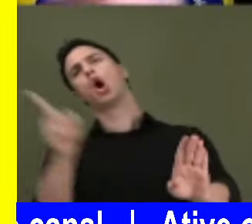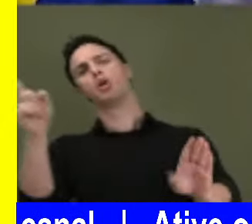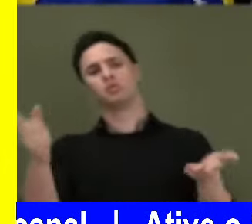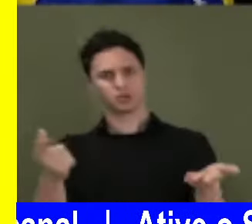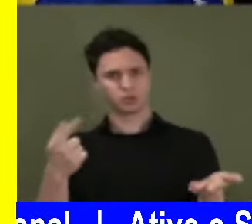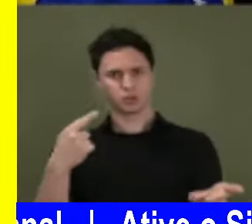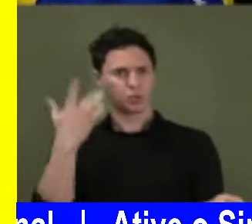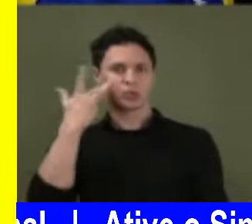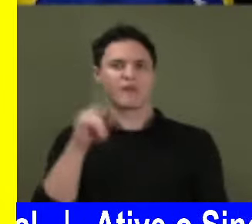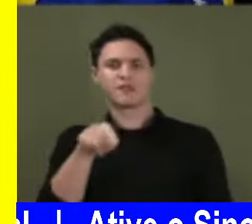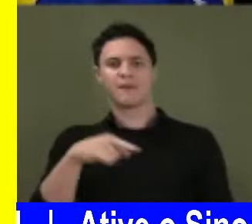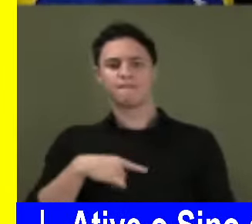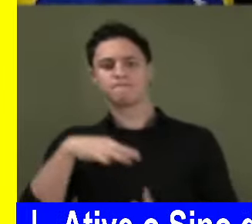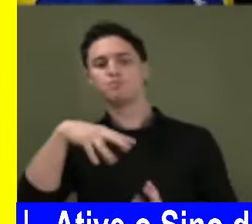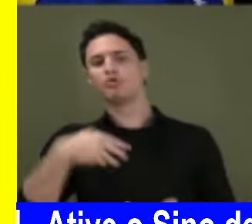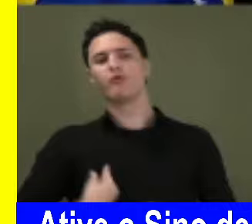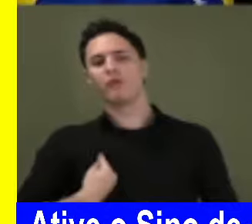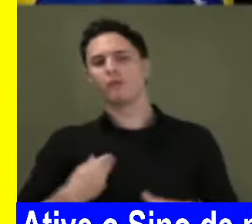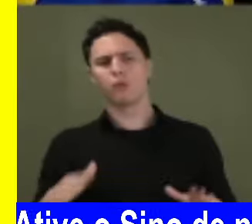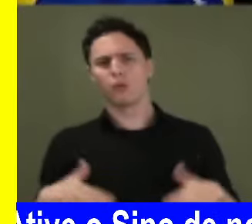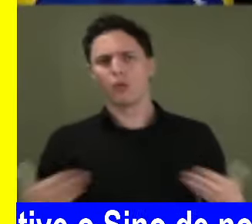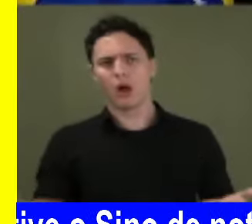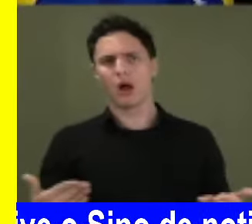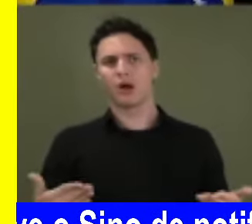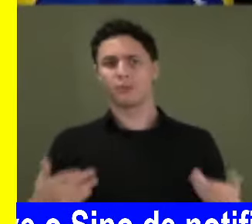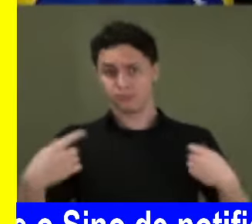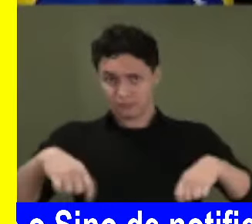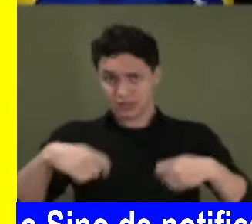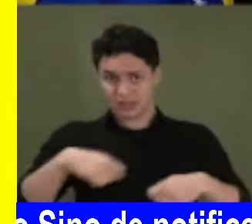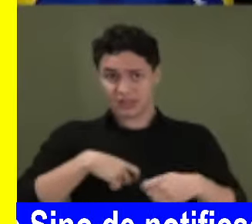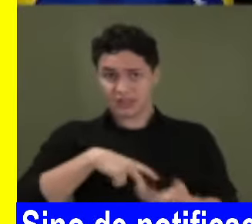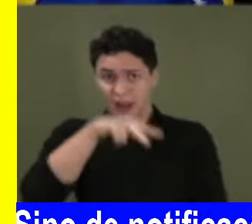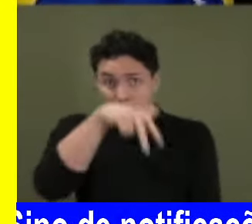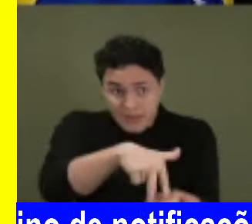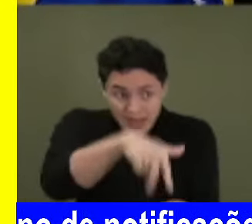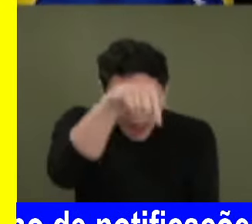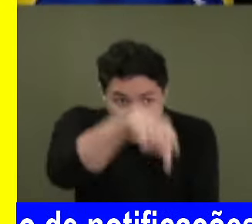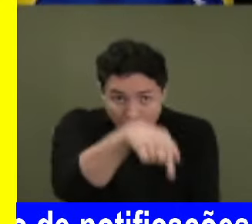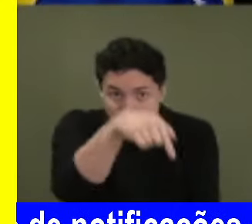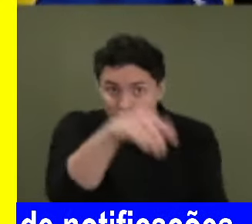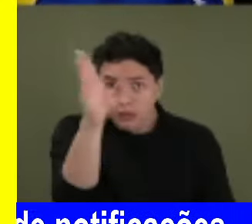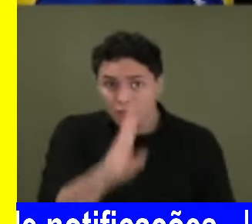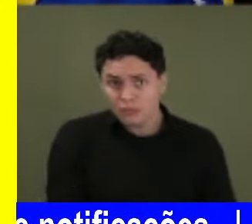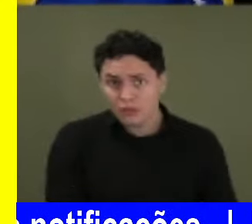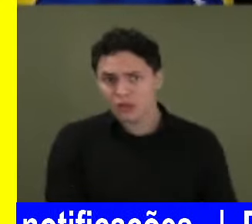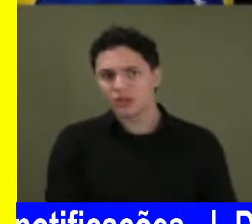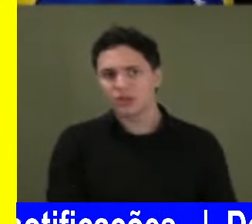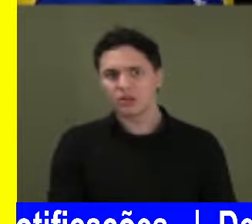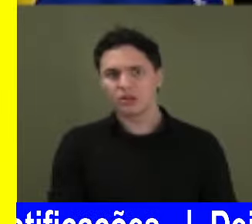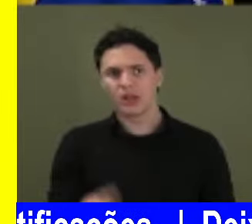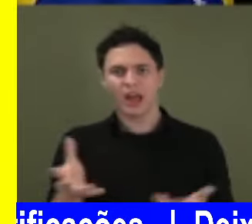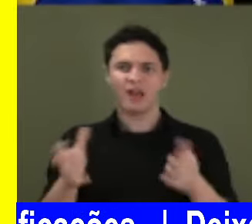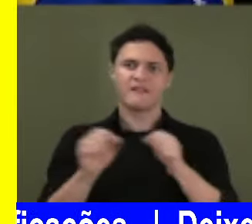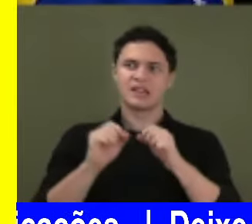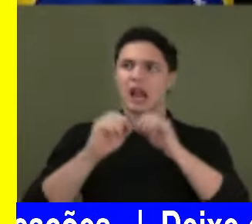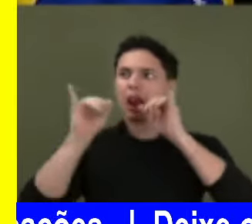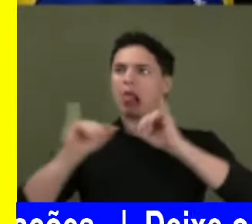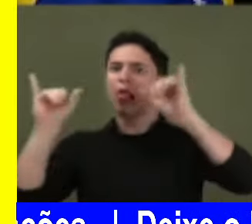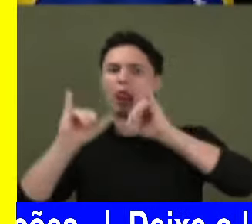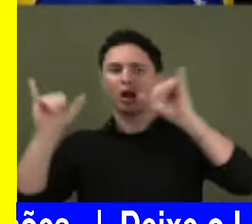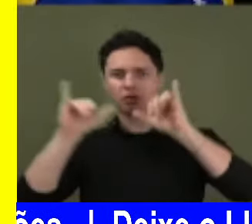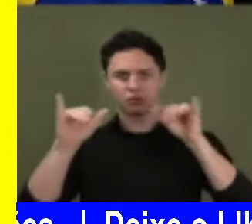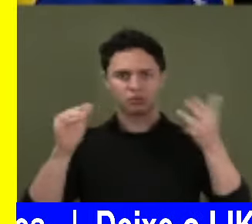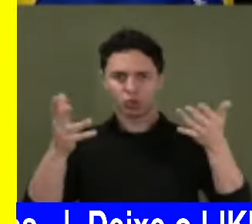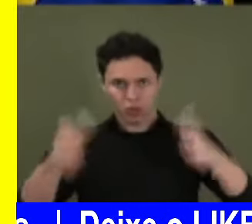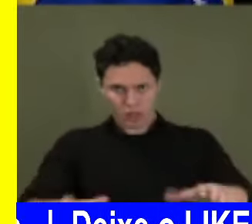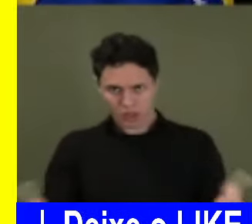não, presidente. Eu não sei se... Você tem que começar a botar seus pés agora. É dentro do país. Você não quis nem fazer campanha agora, durante os 45 dias. Você